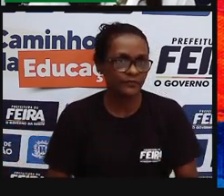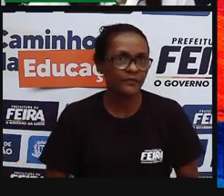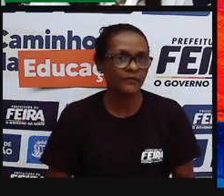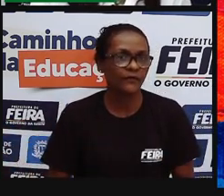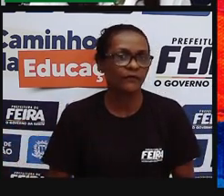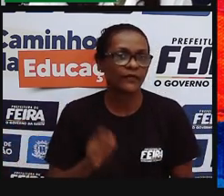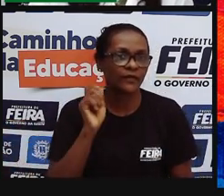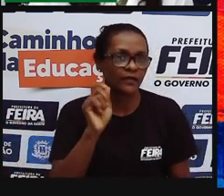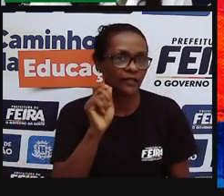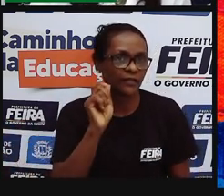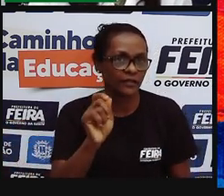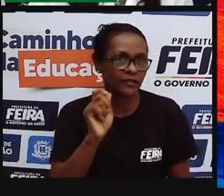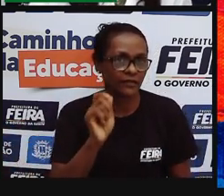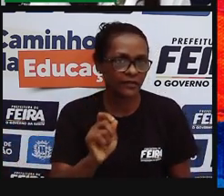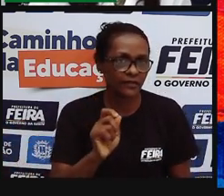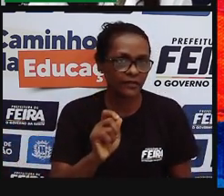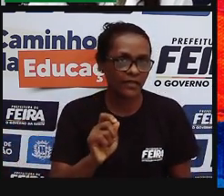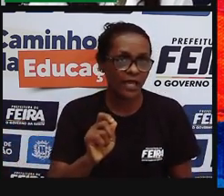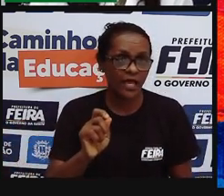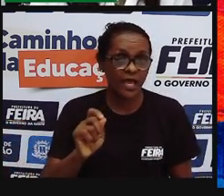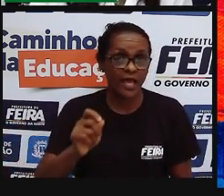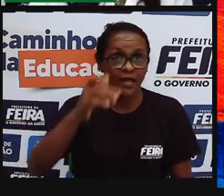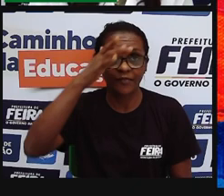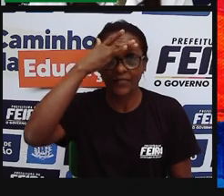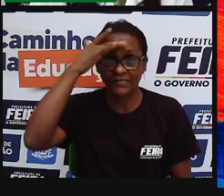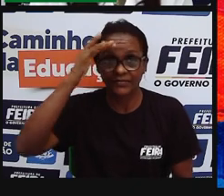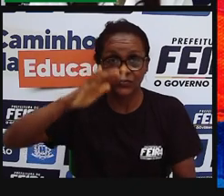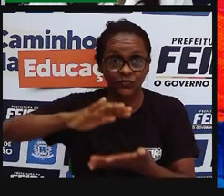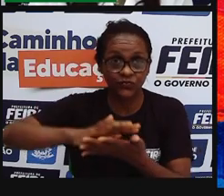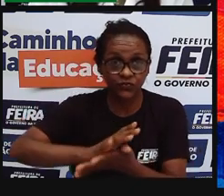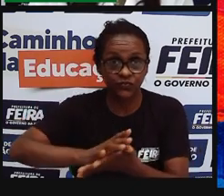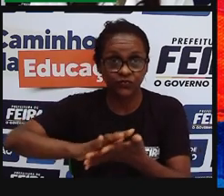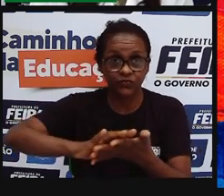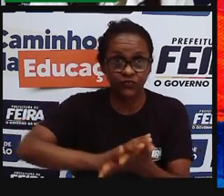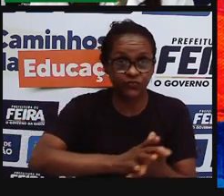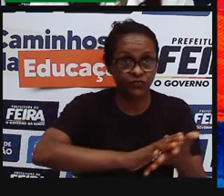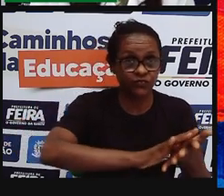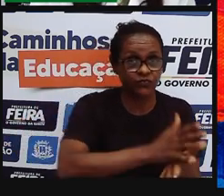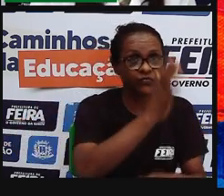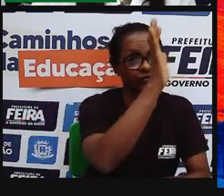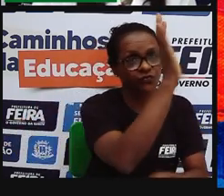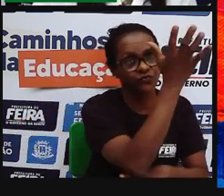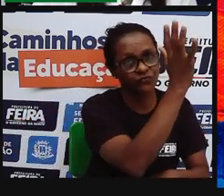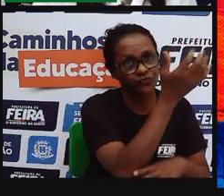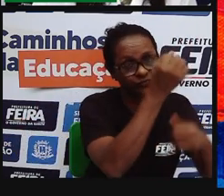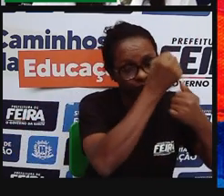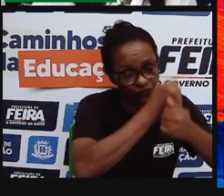uma ameaça, desmatamentos e queimadas, também em grande proporção.